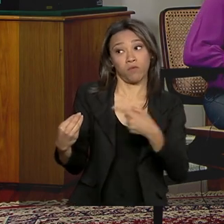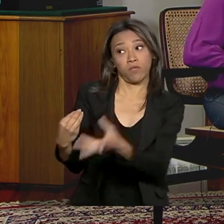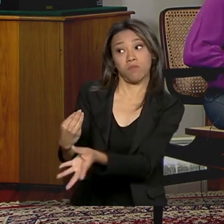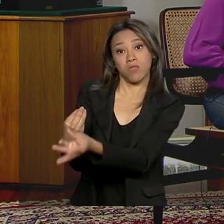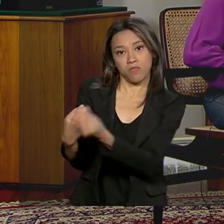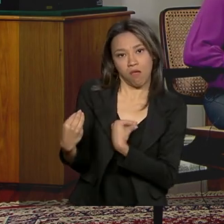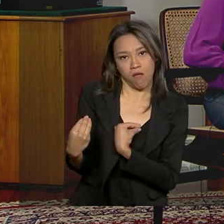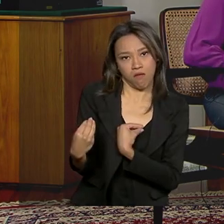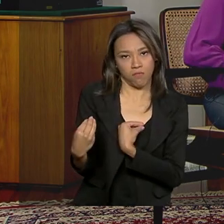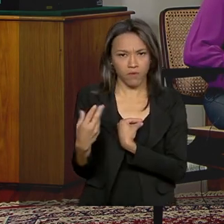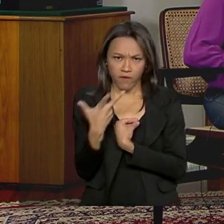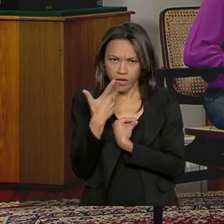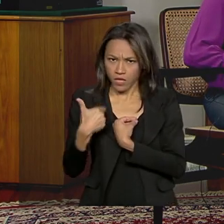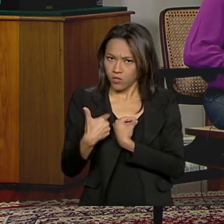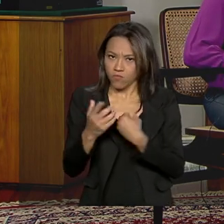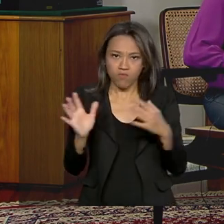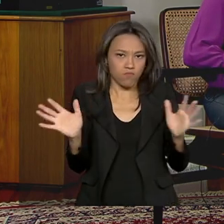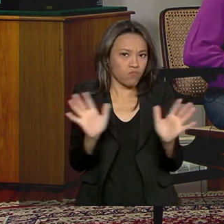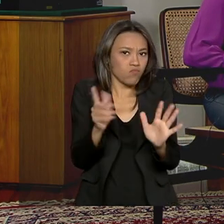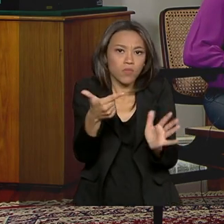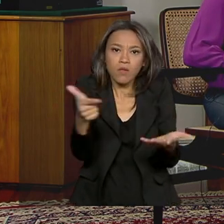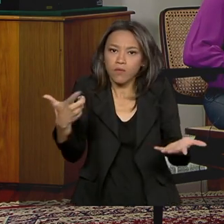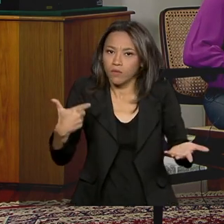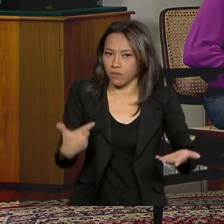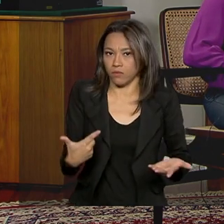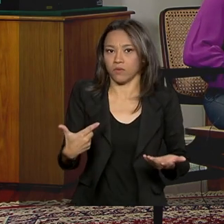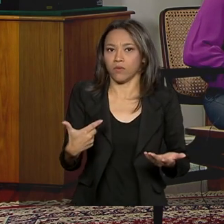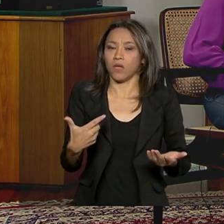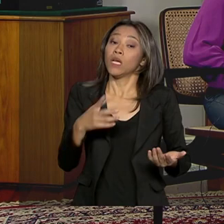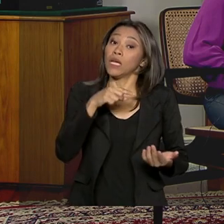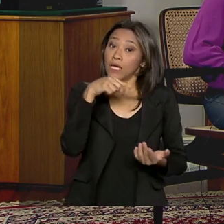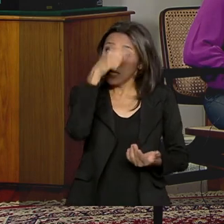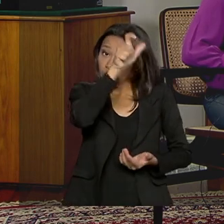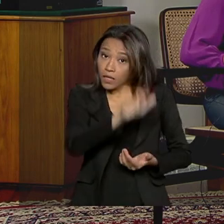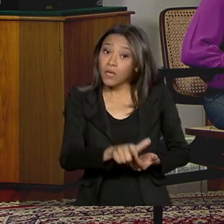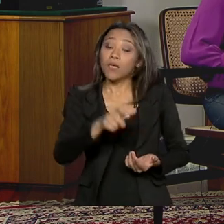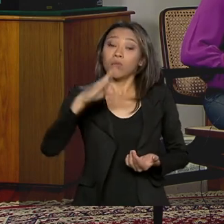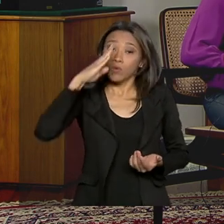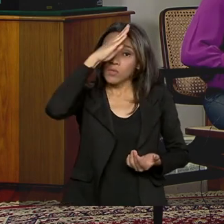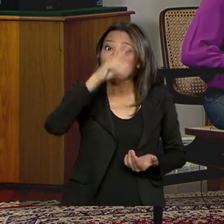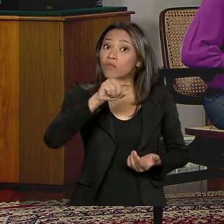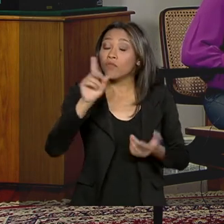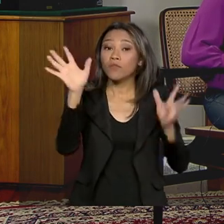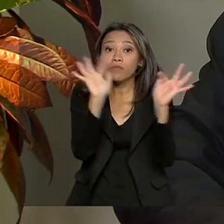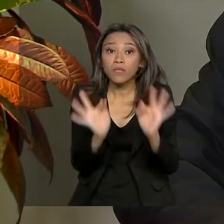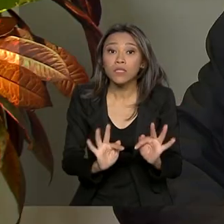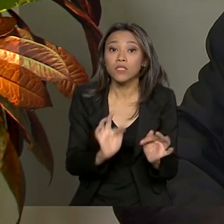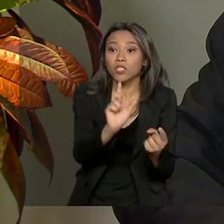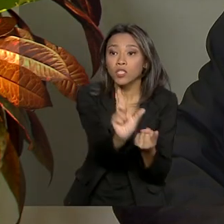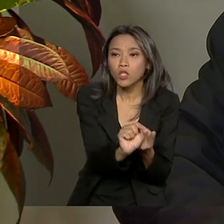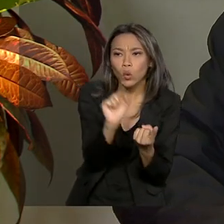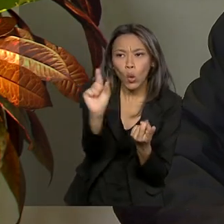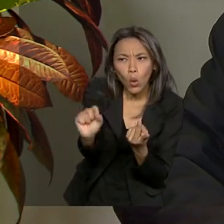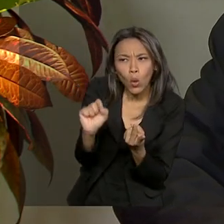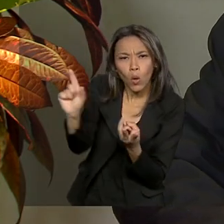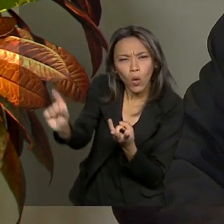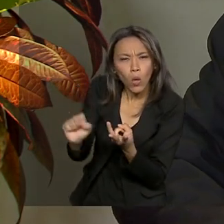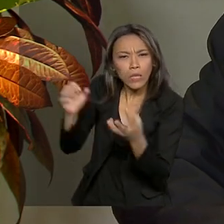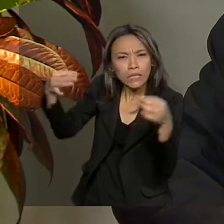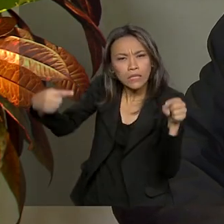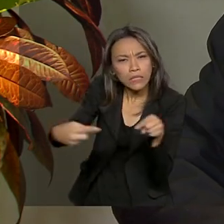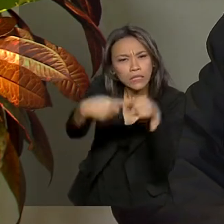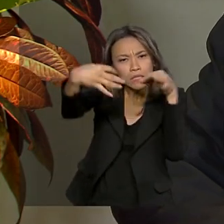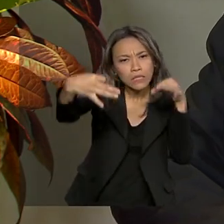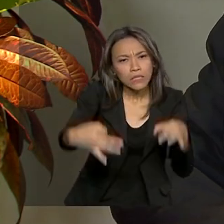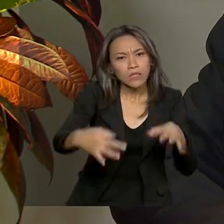gente que estava... Não teve isso. E na equipe de ministros, ele foi muito feliz na escolha. Tem ministros excepcionais. Então, nós temos hoje uma